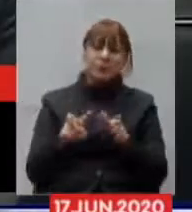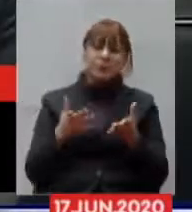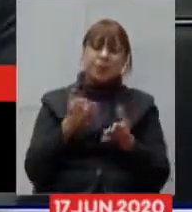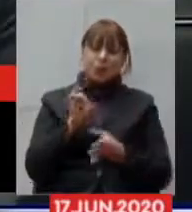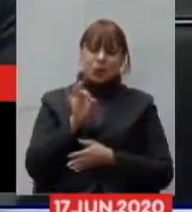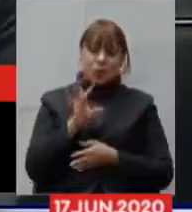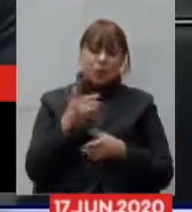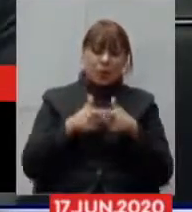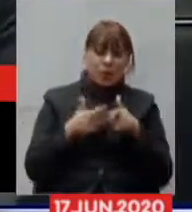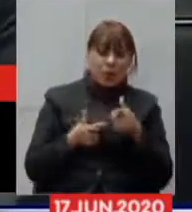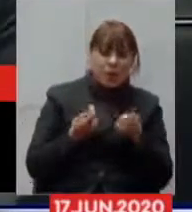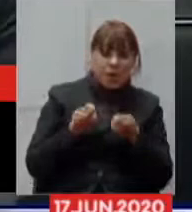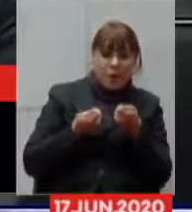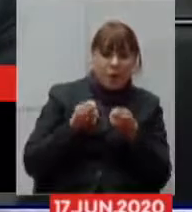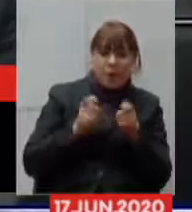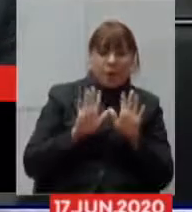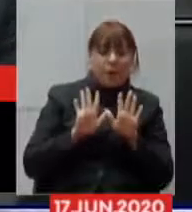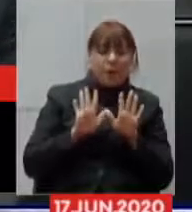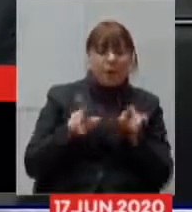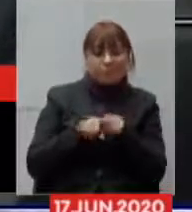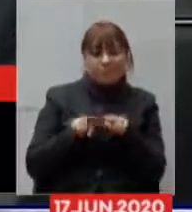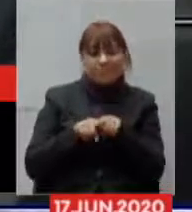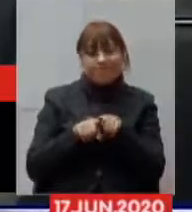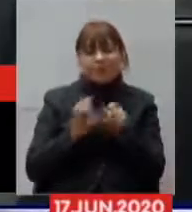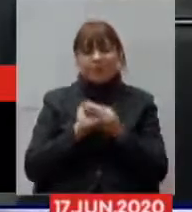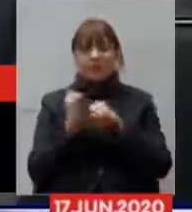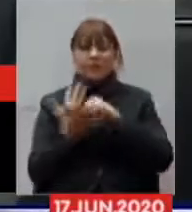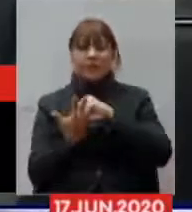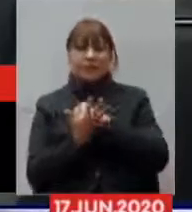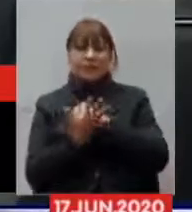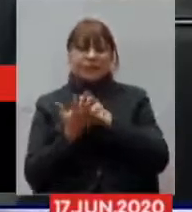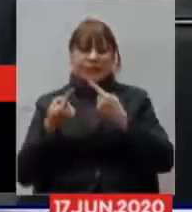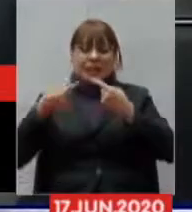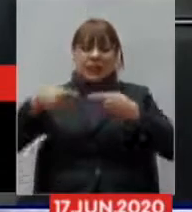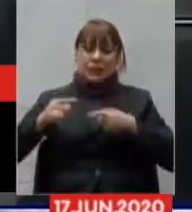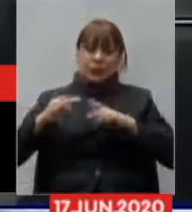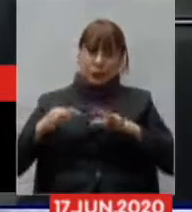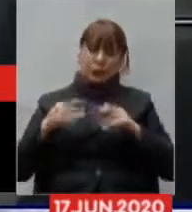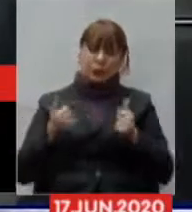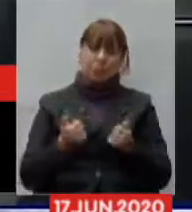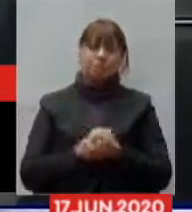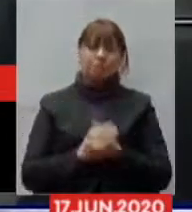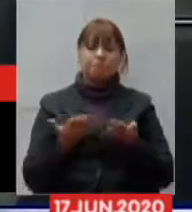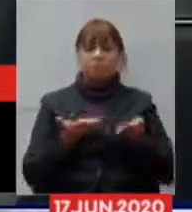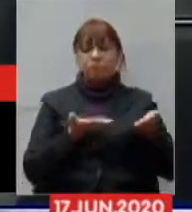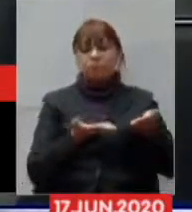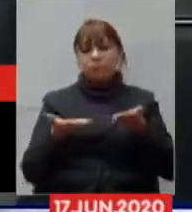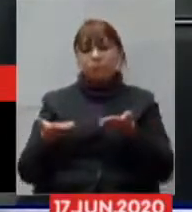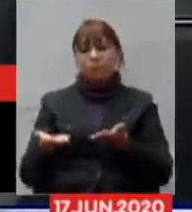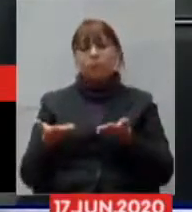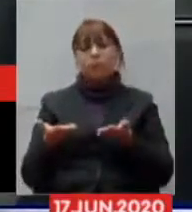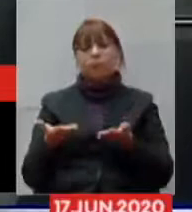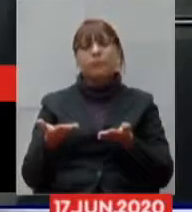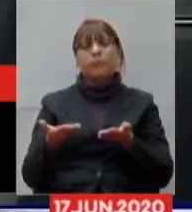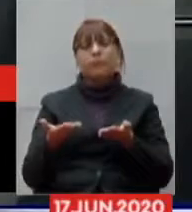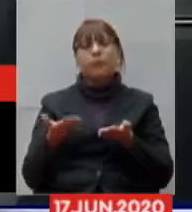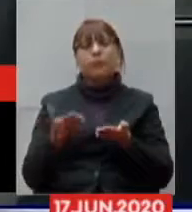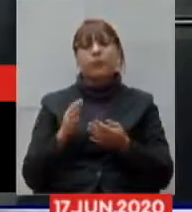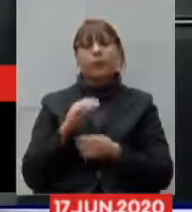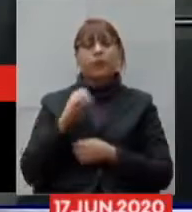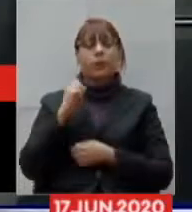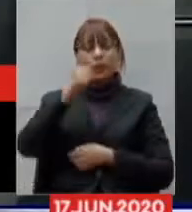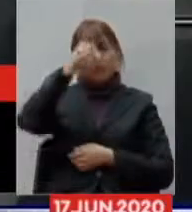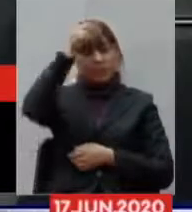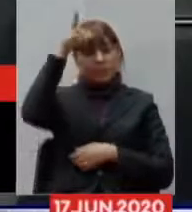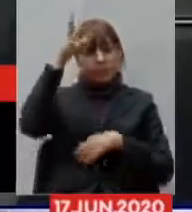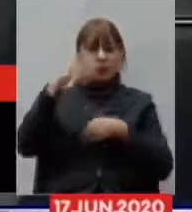econômica, mas com esta pandemia que nos aflige a todos. Vamos passar agora a palavra para a sua exposição, o prefeito de